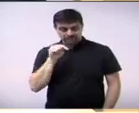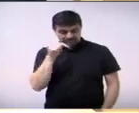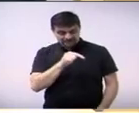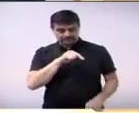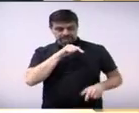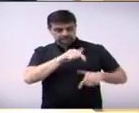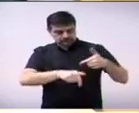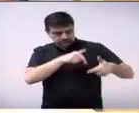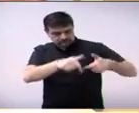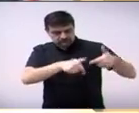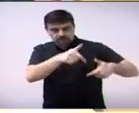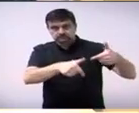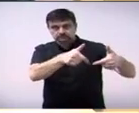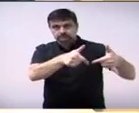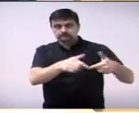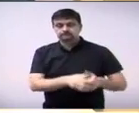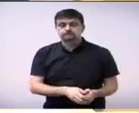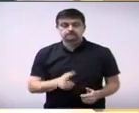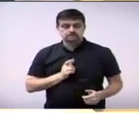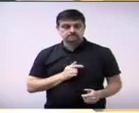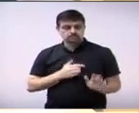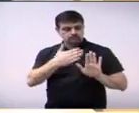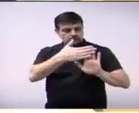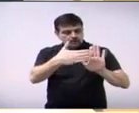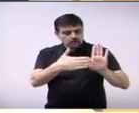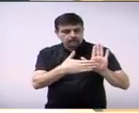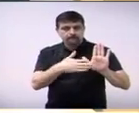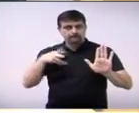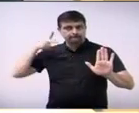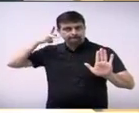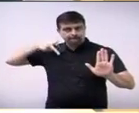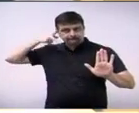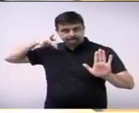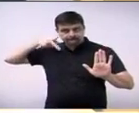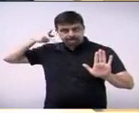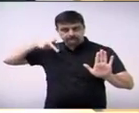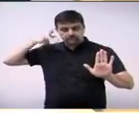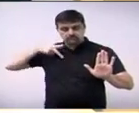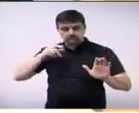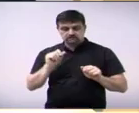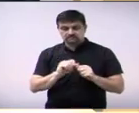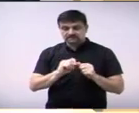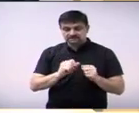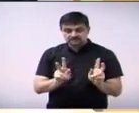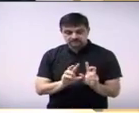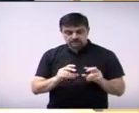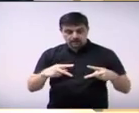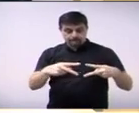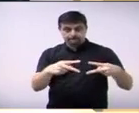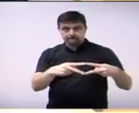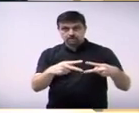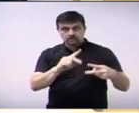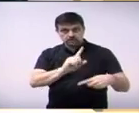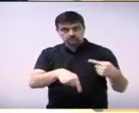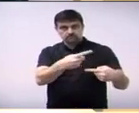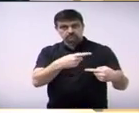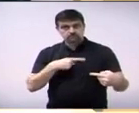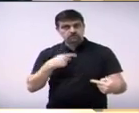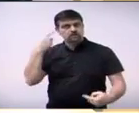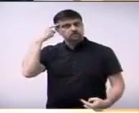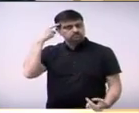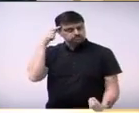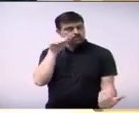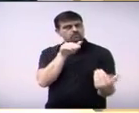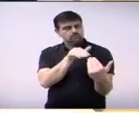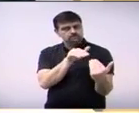nesse novo grupo político, que vem com o intuito de uma renovação para a nossa cidade, aquilo que eu penso, que eu acho.